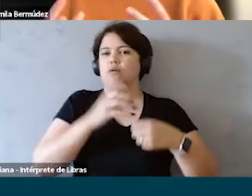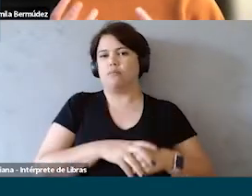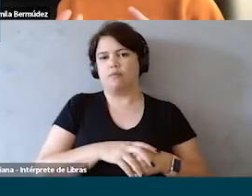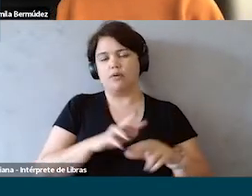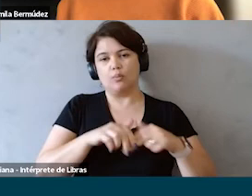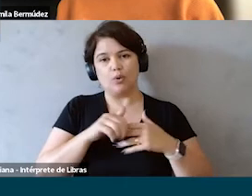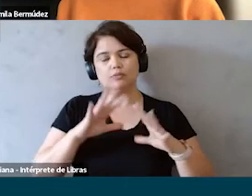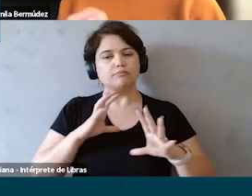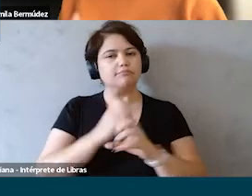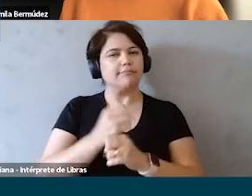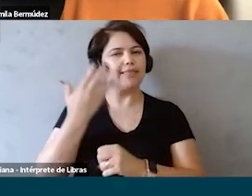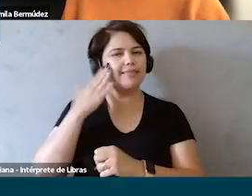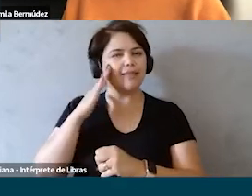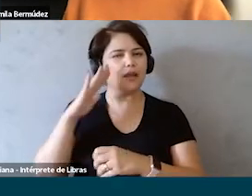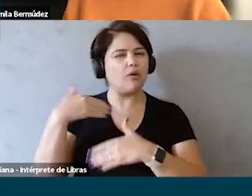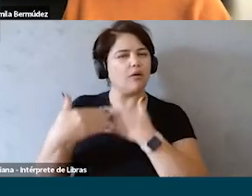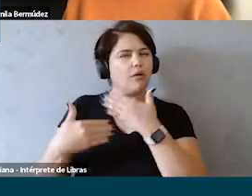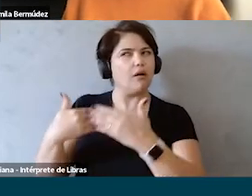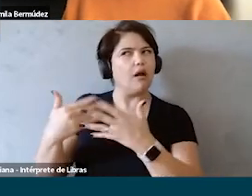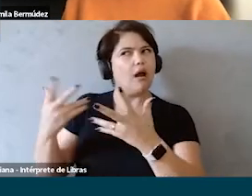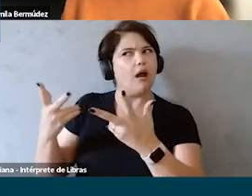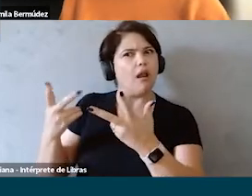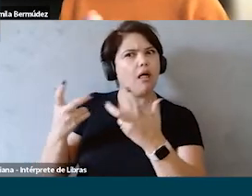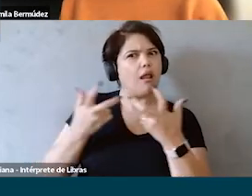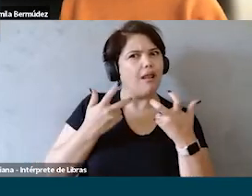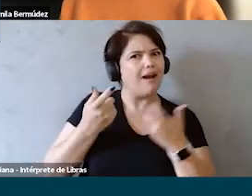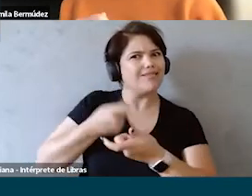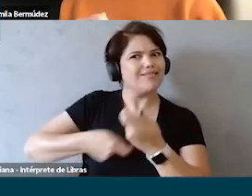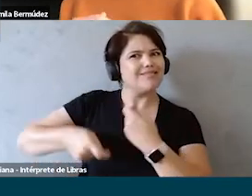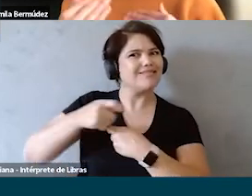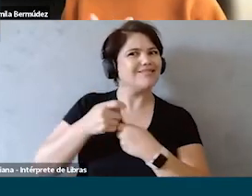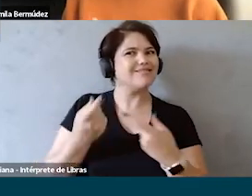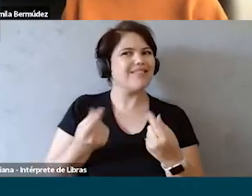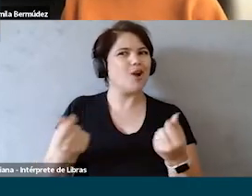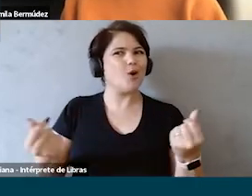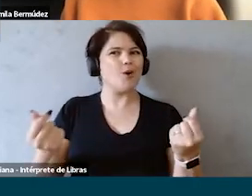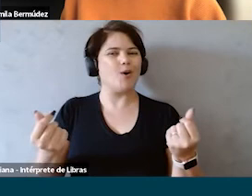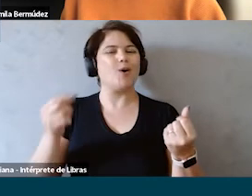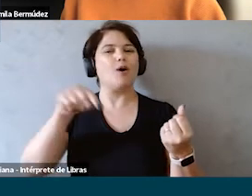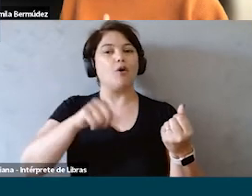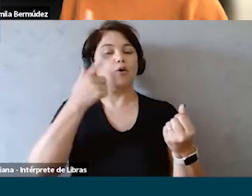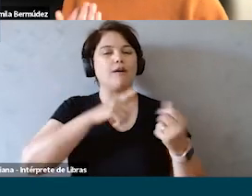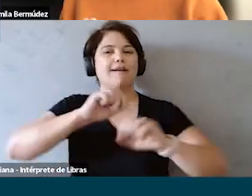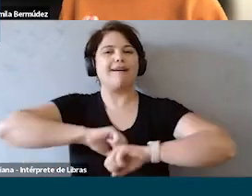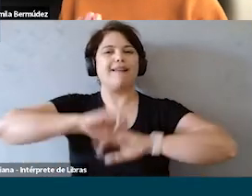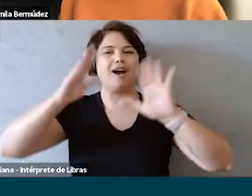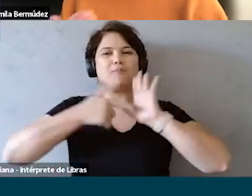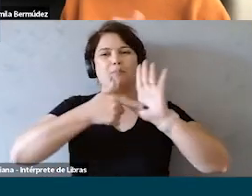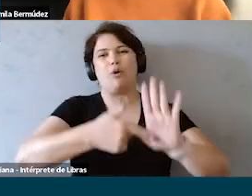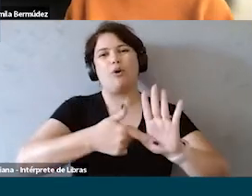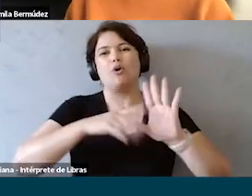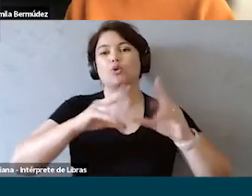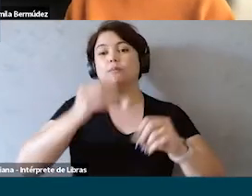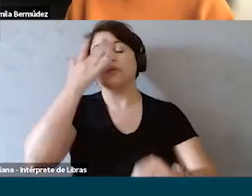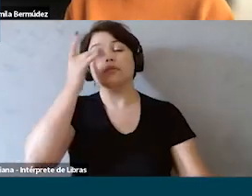mesmo tempo que a gente consegue entender melhor as engrenagens do negócio. E a gente consegue falar sobre essas engrenagens de forma clara, e